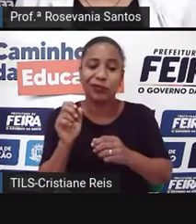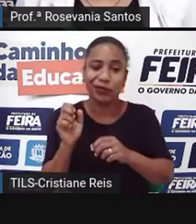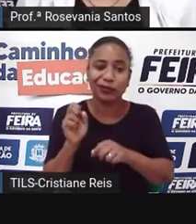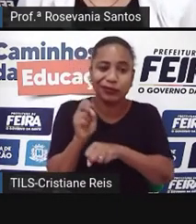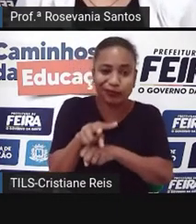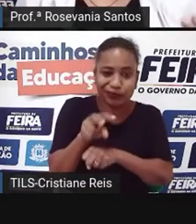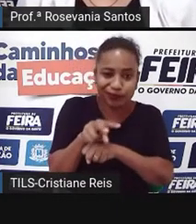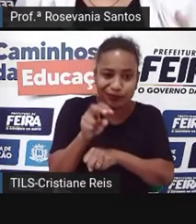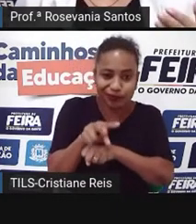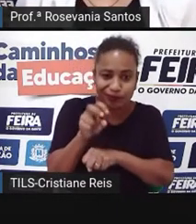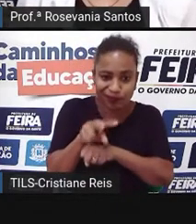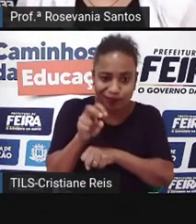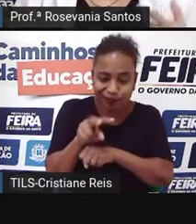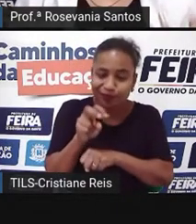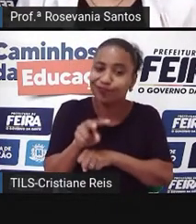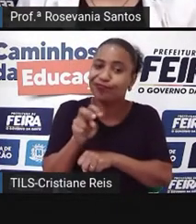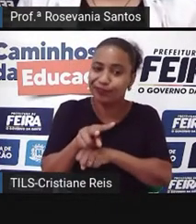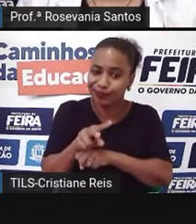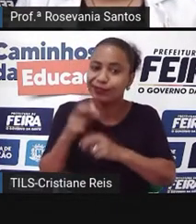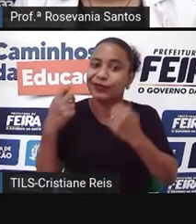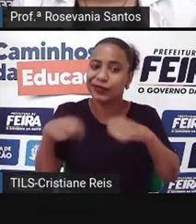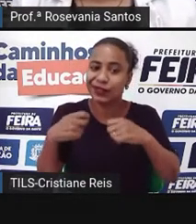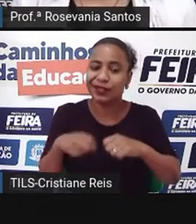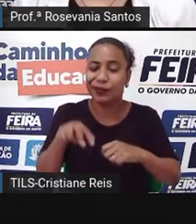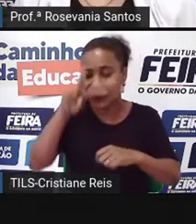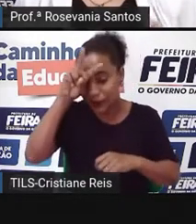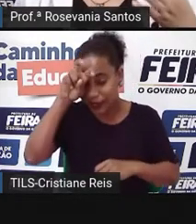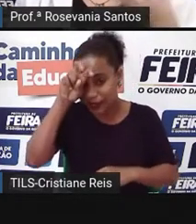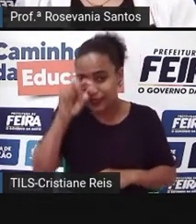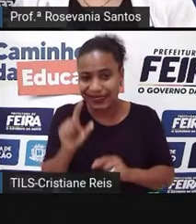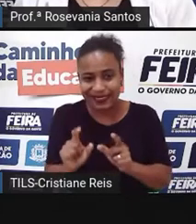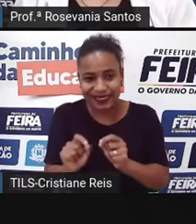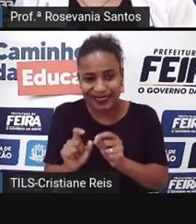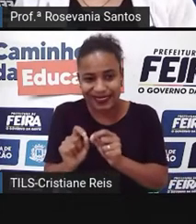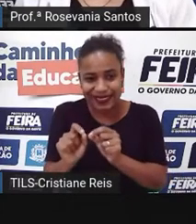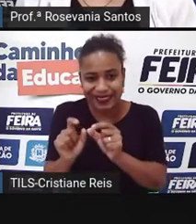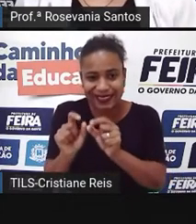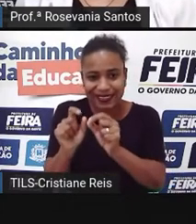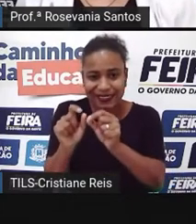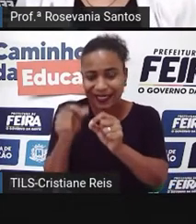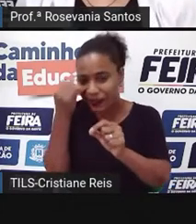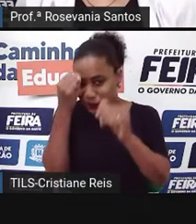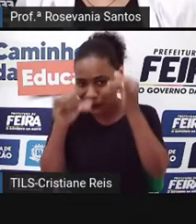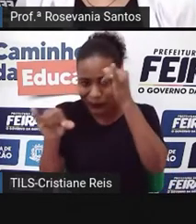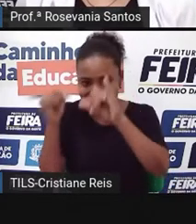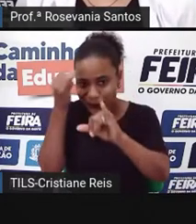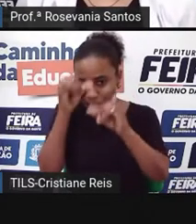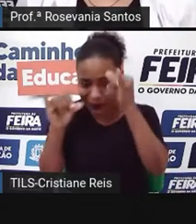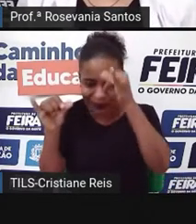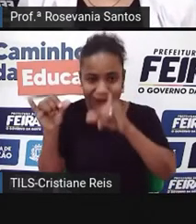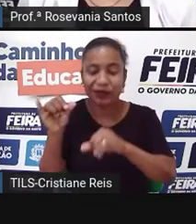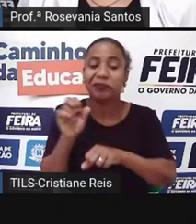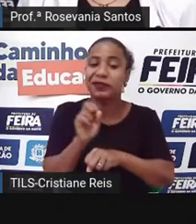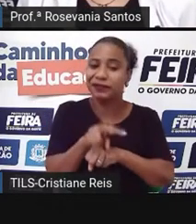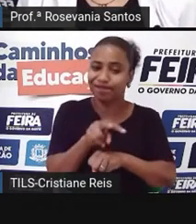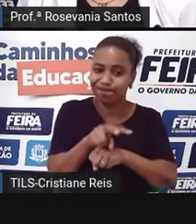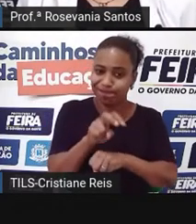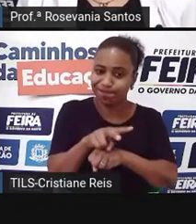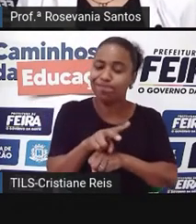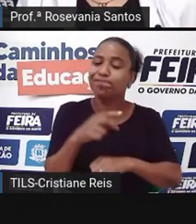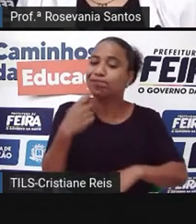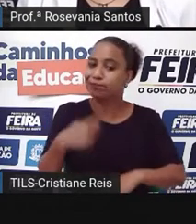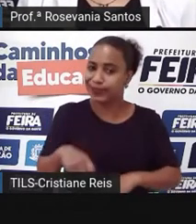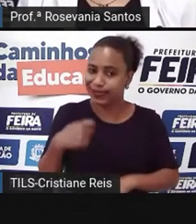Também, infelizmente, utilizam, às vezes, muito mais agrotóxicos. Do que outros tipos de atividade agrícola, né?